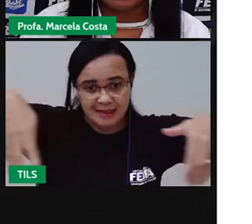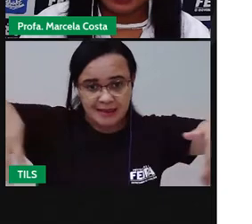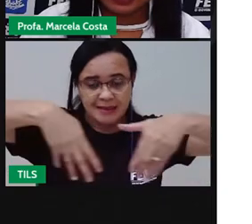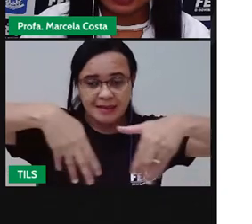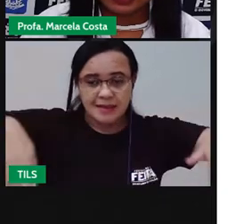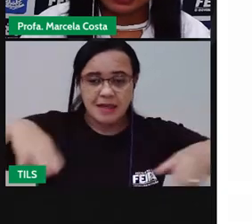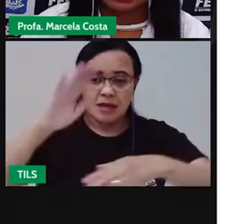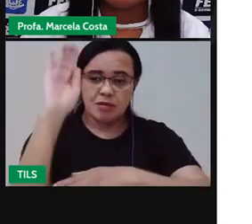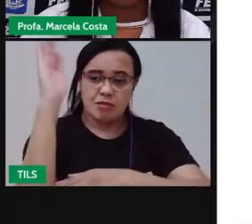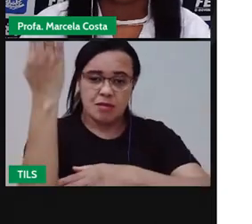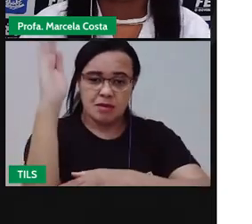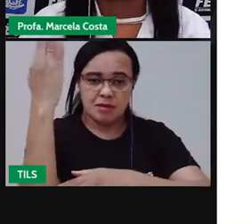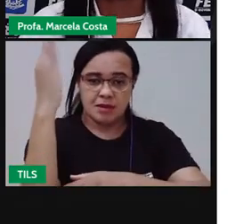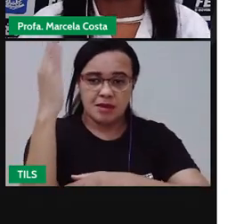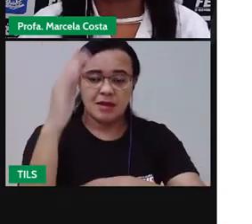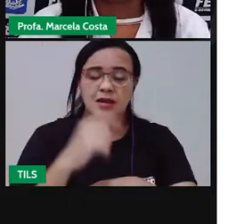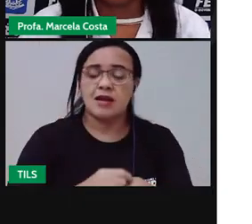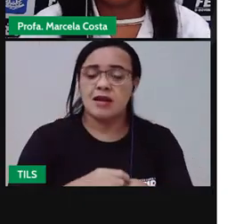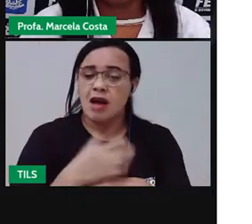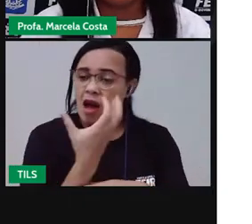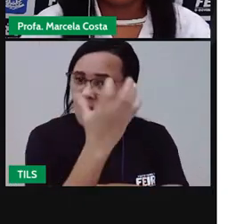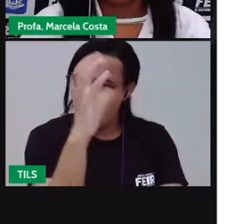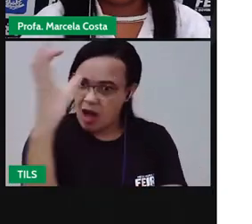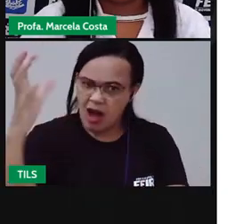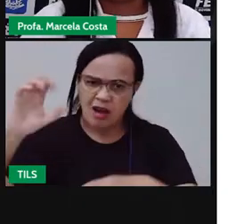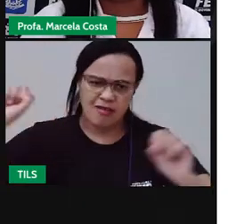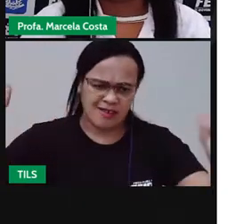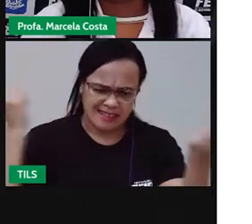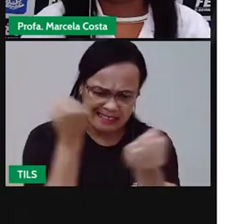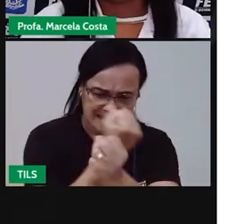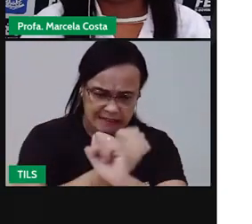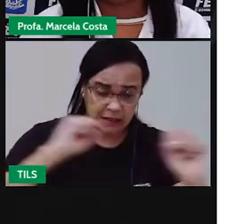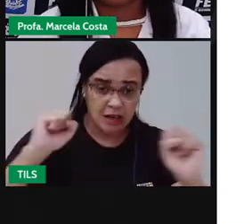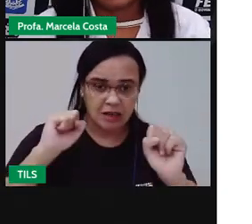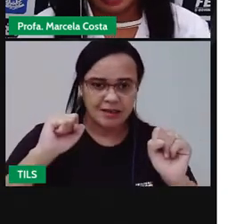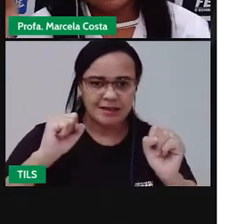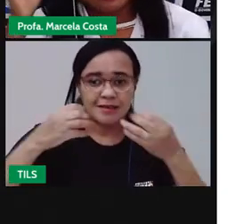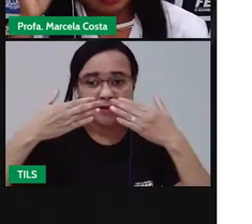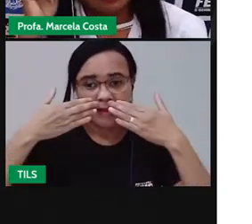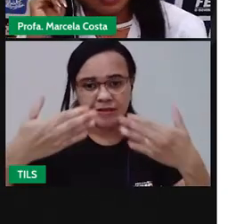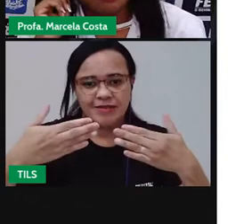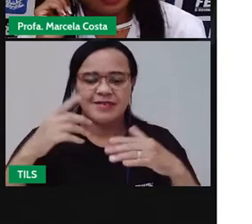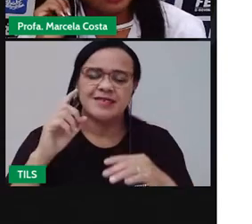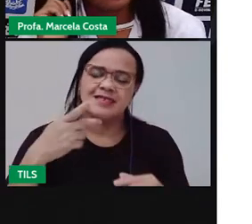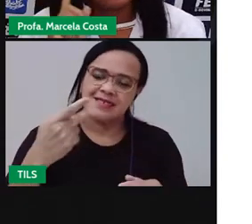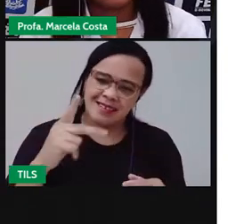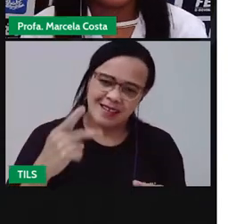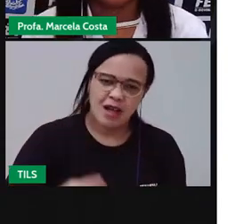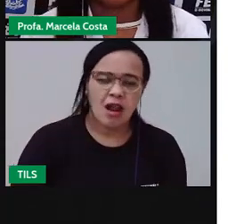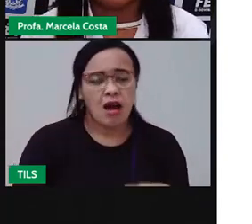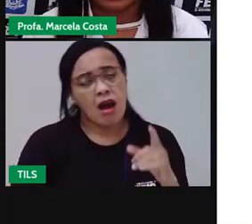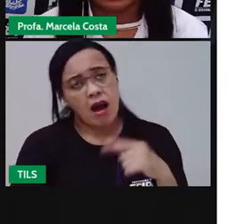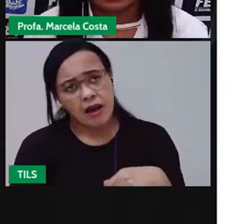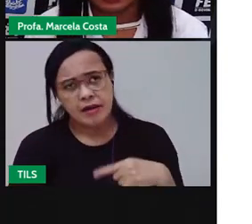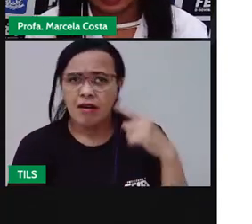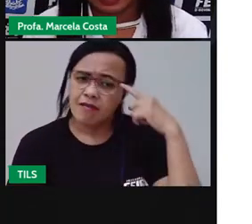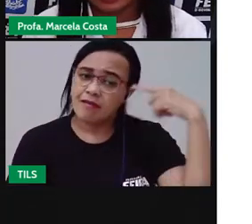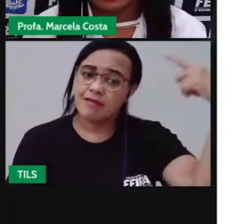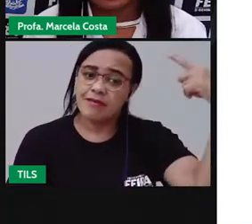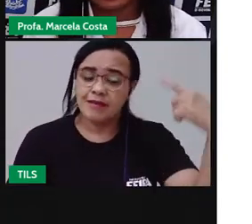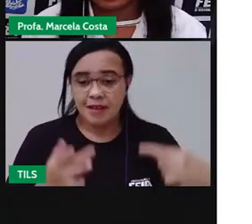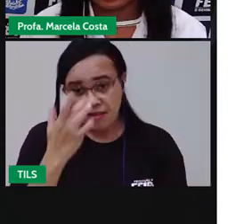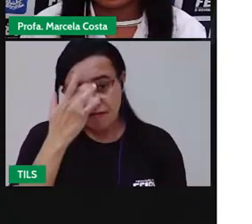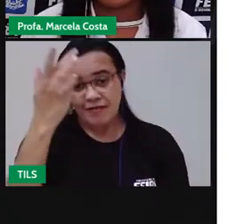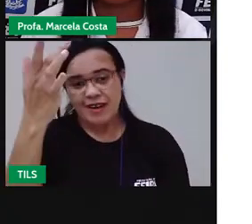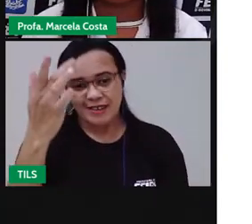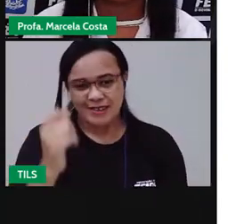uma árvore bem grande, bem na frente dela. Aí fica mais fácil da pessoa localizar